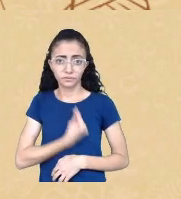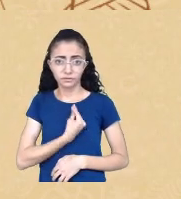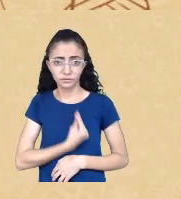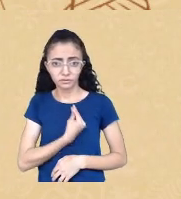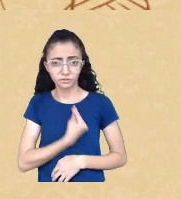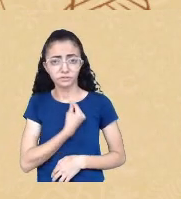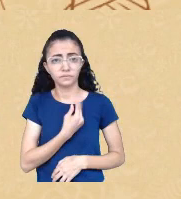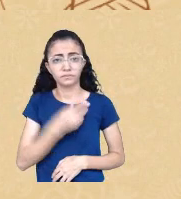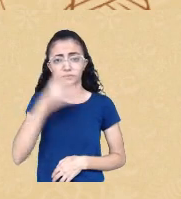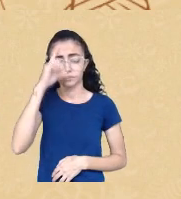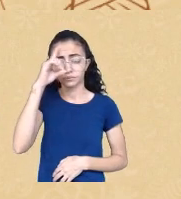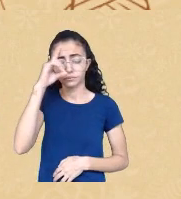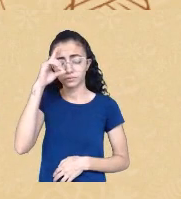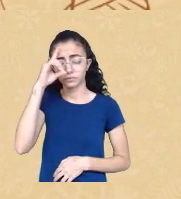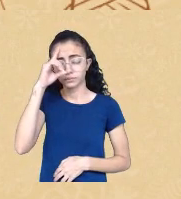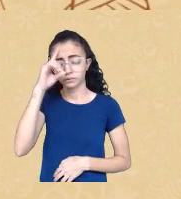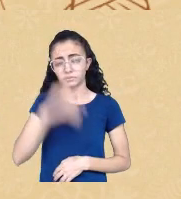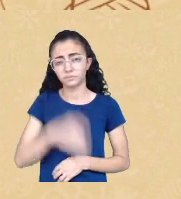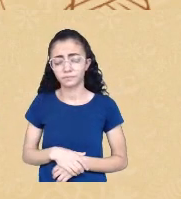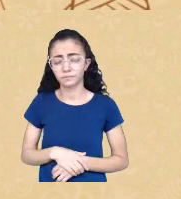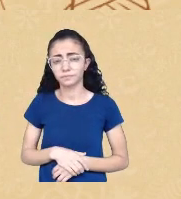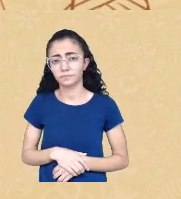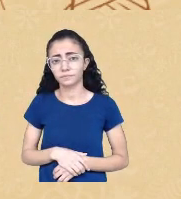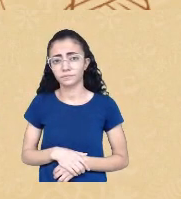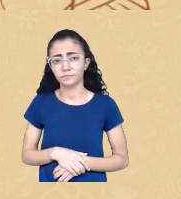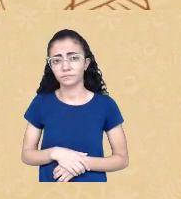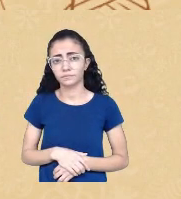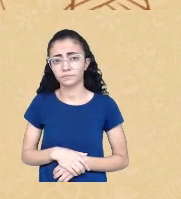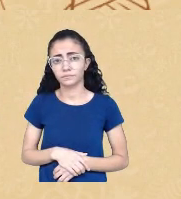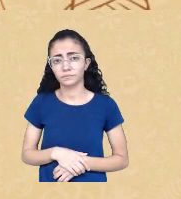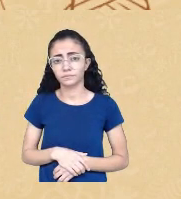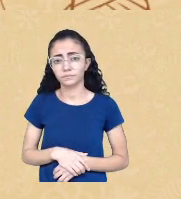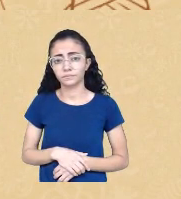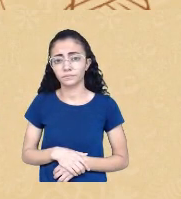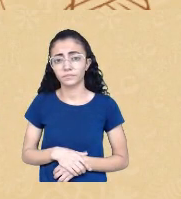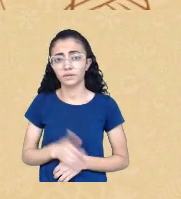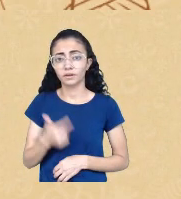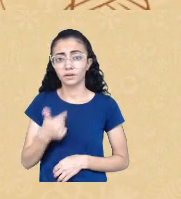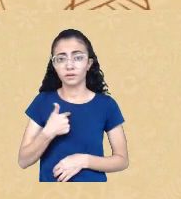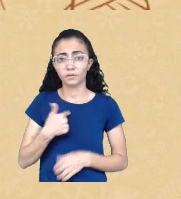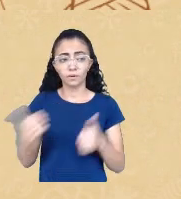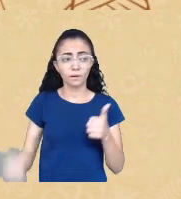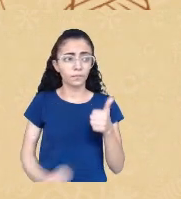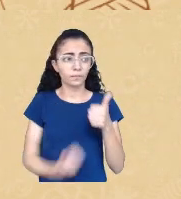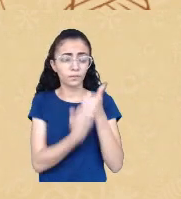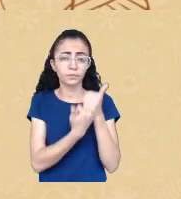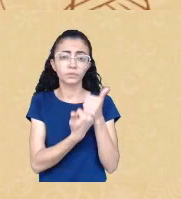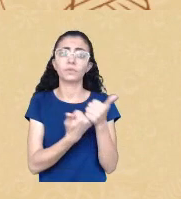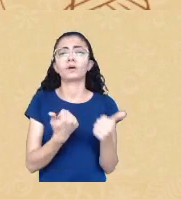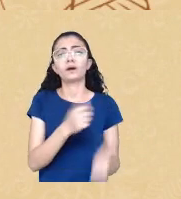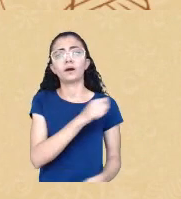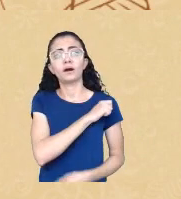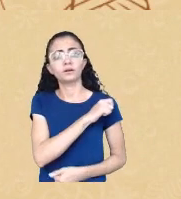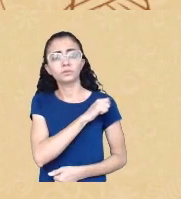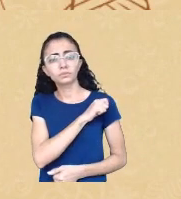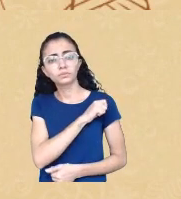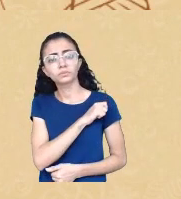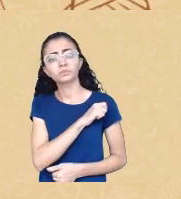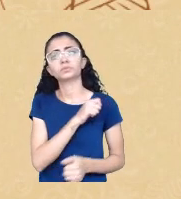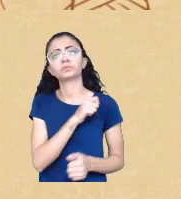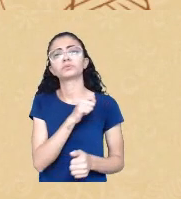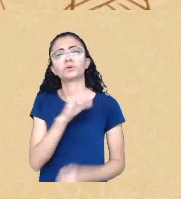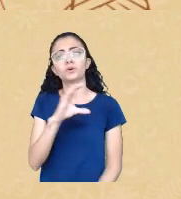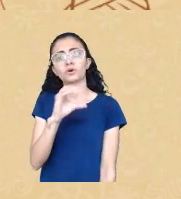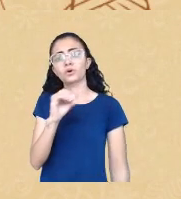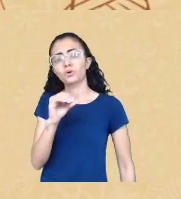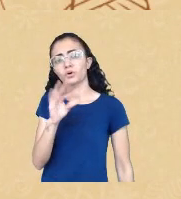desteritorialização o quanto que eu apoio alunos cotistas indígenas que não